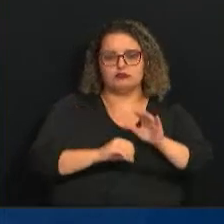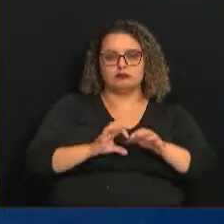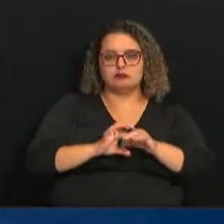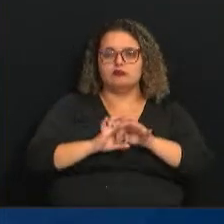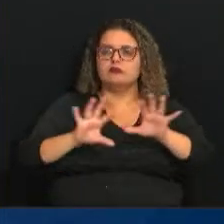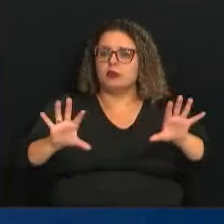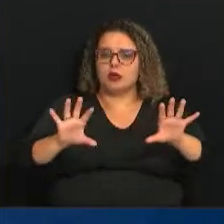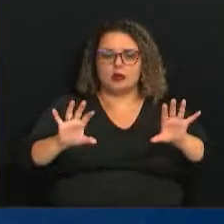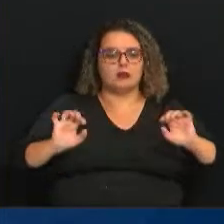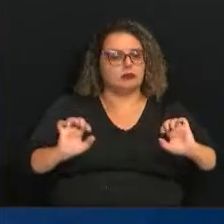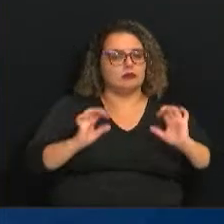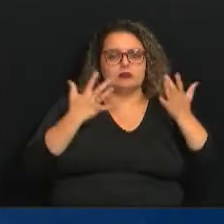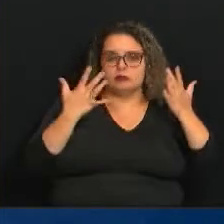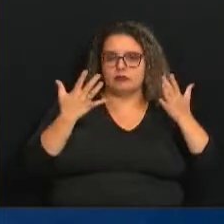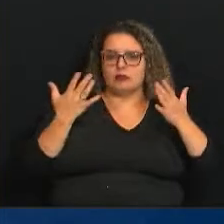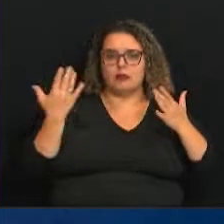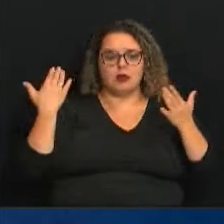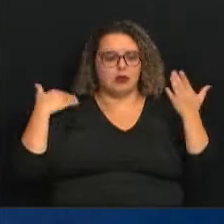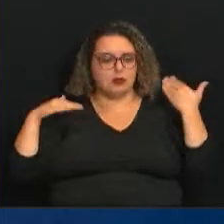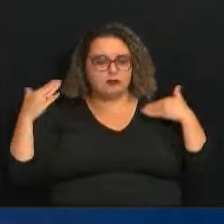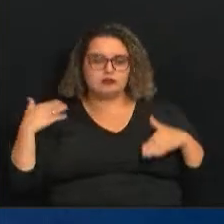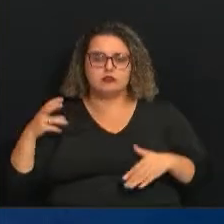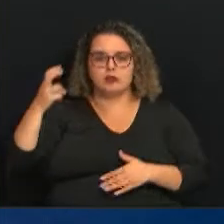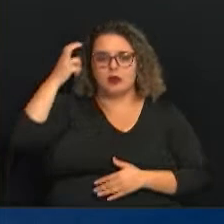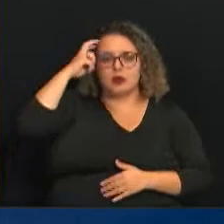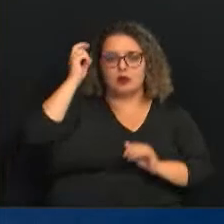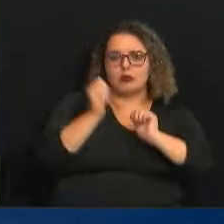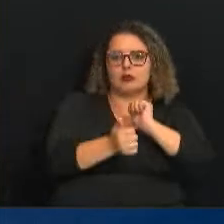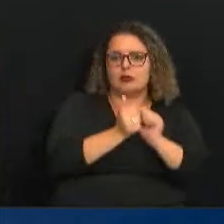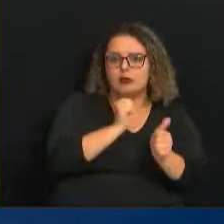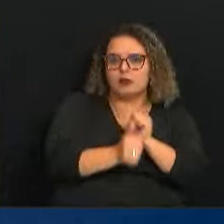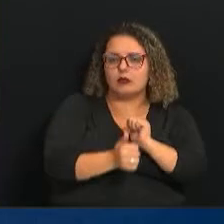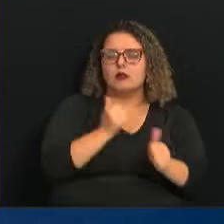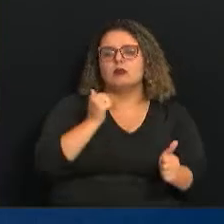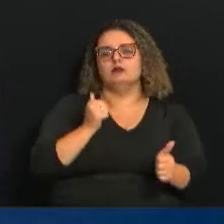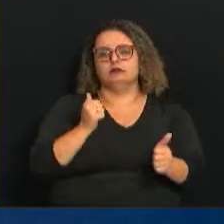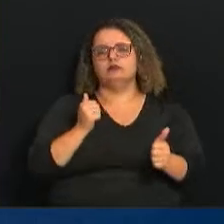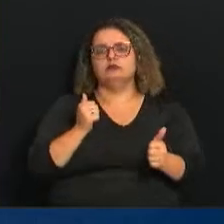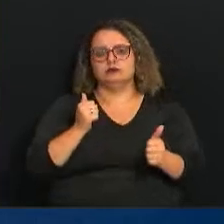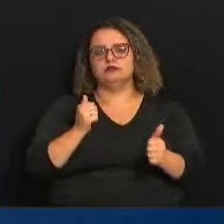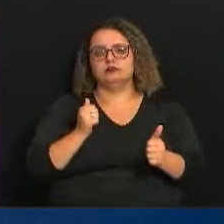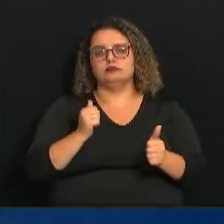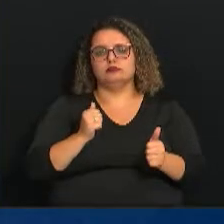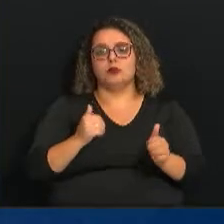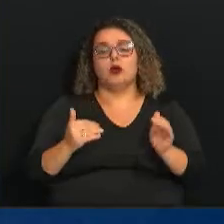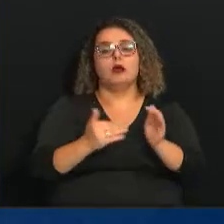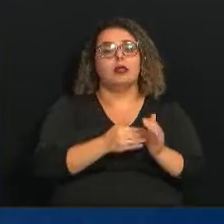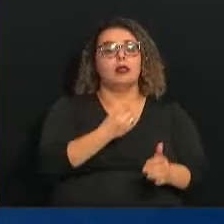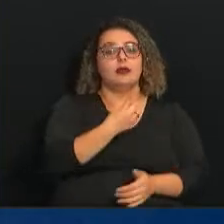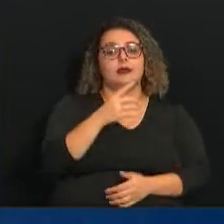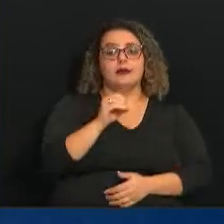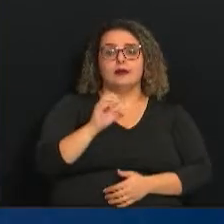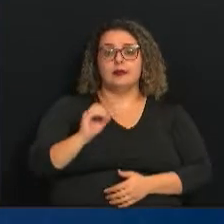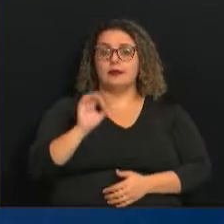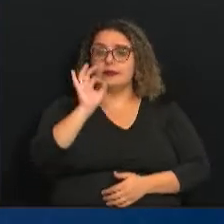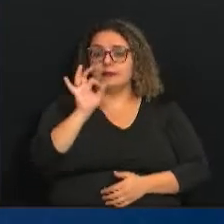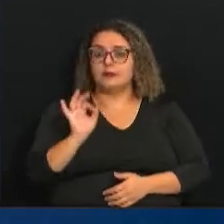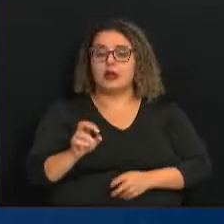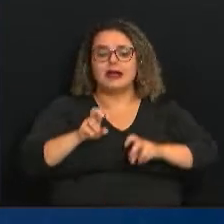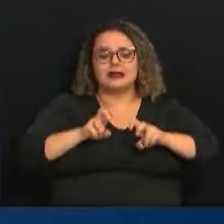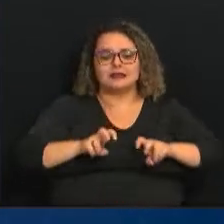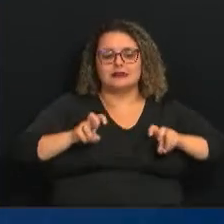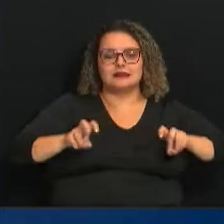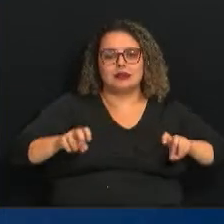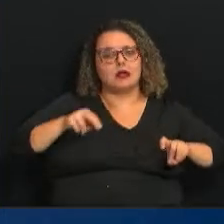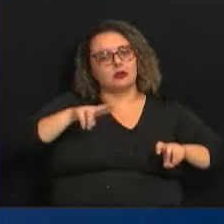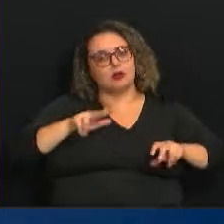eventos com entretenimento, culturais, esportivos e de lazer, com até 100% do público sentado ou em